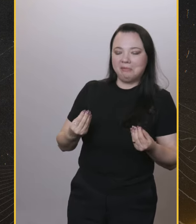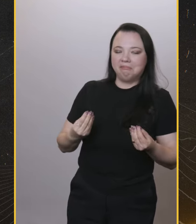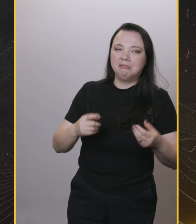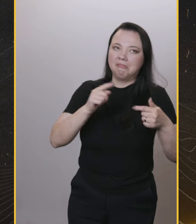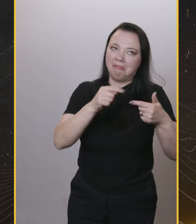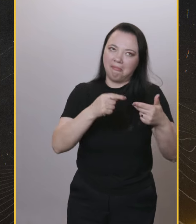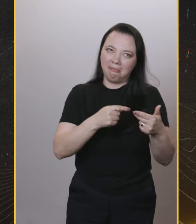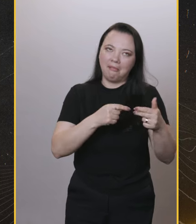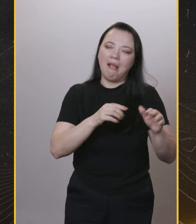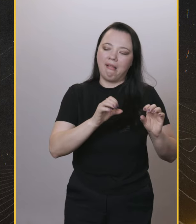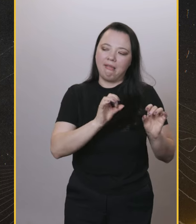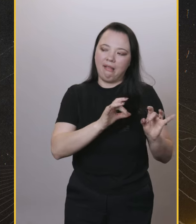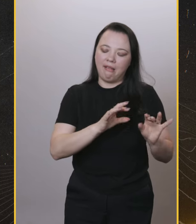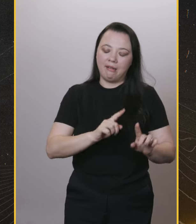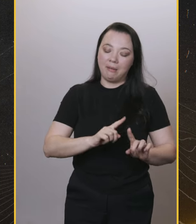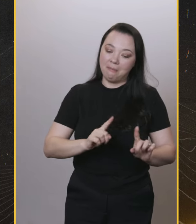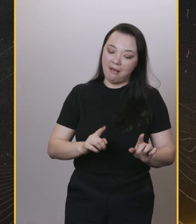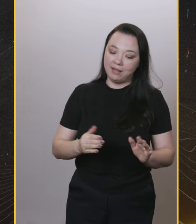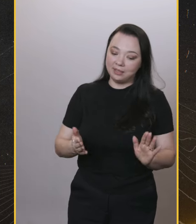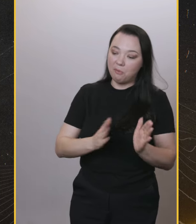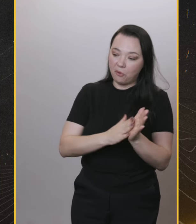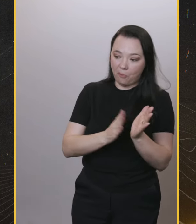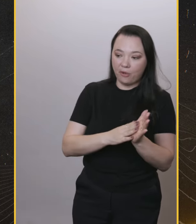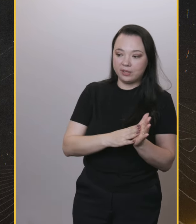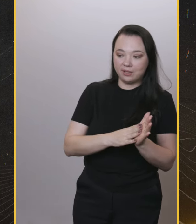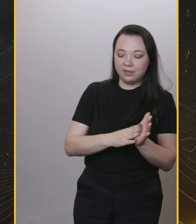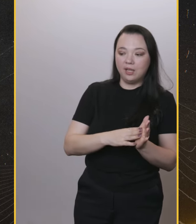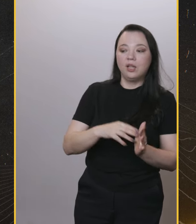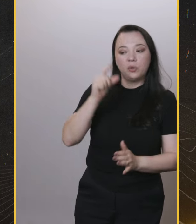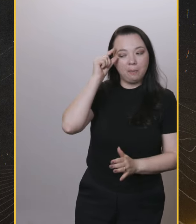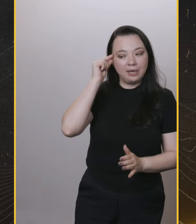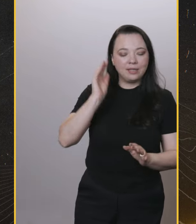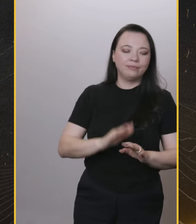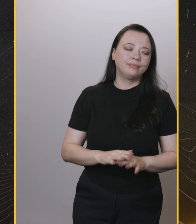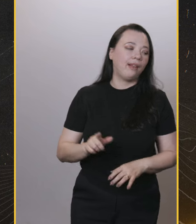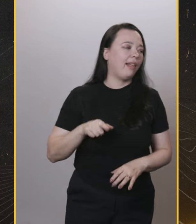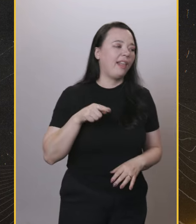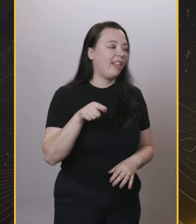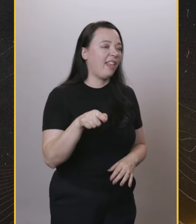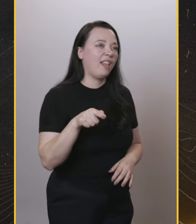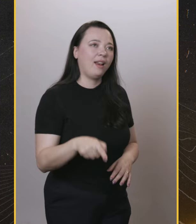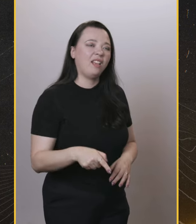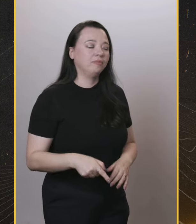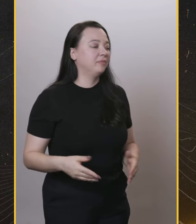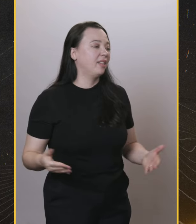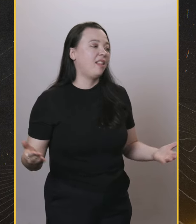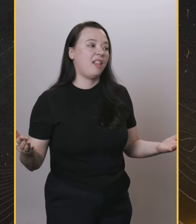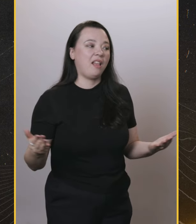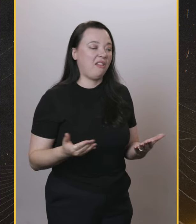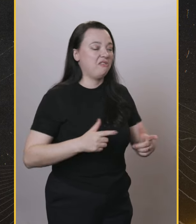teleférico é o negócio que... Quer dizer, é muito doido. Bom, eu não sei quais são as especificações técnicas do teleférico que ele propõe.